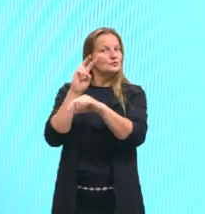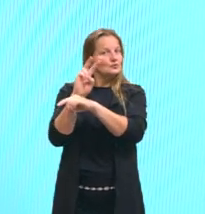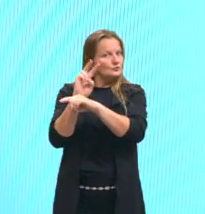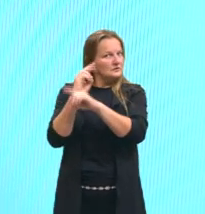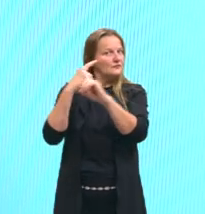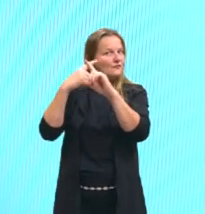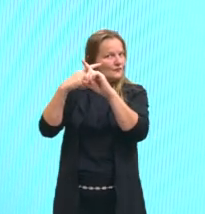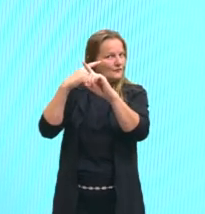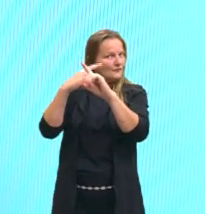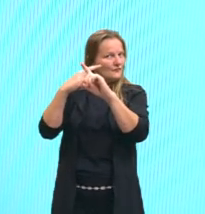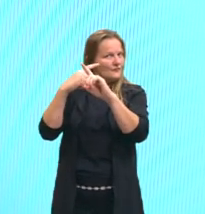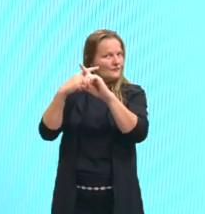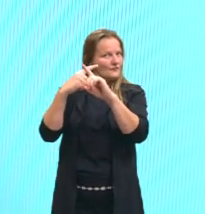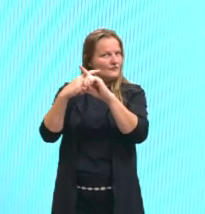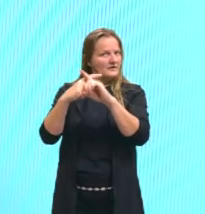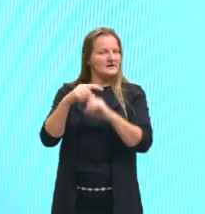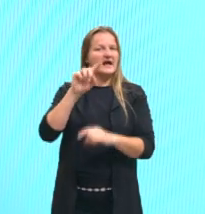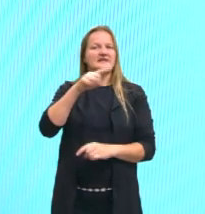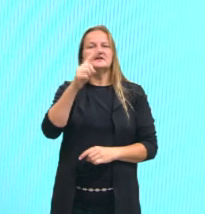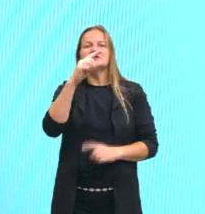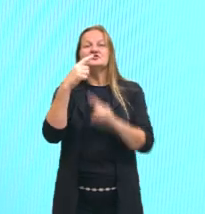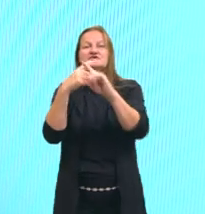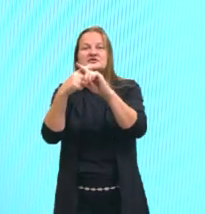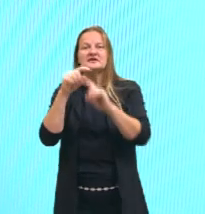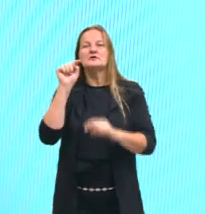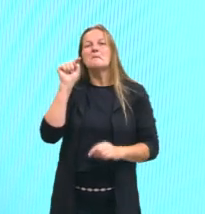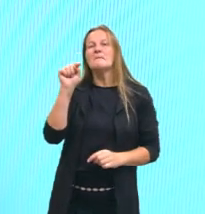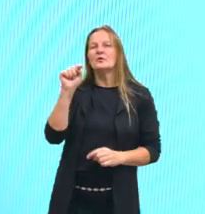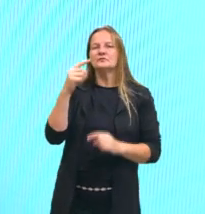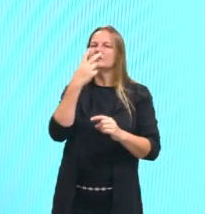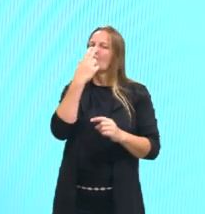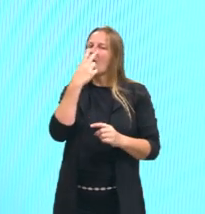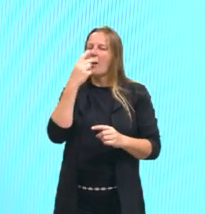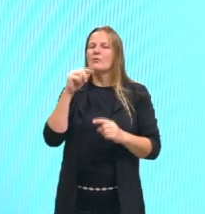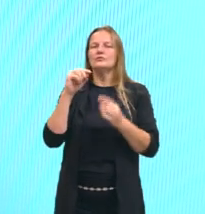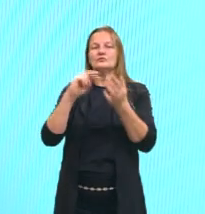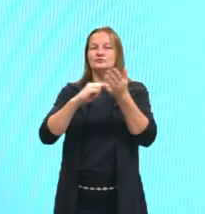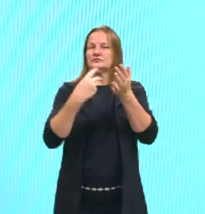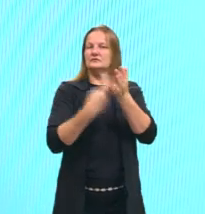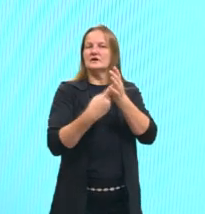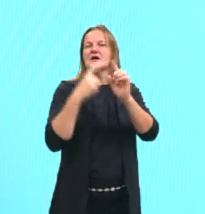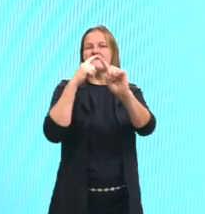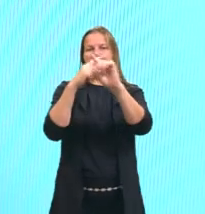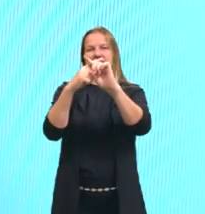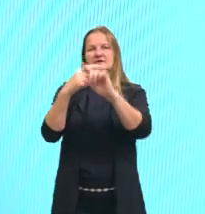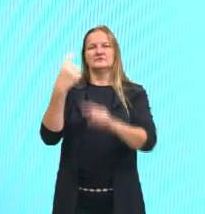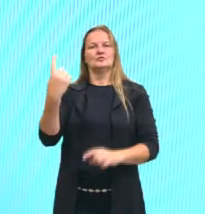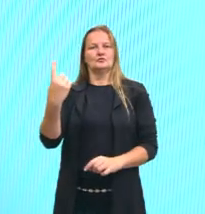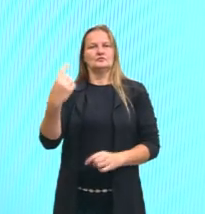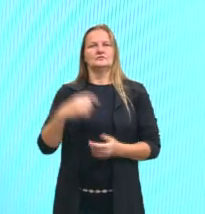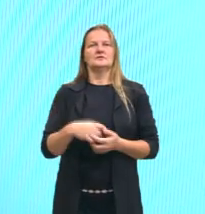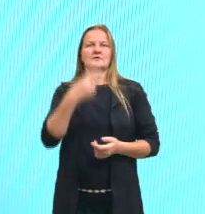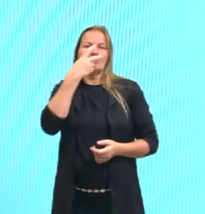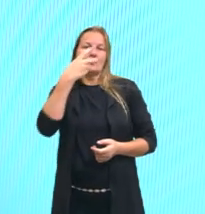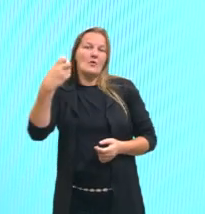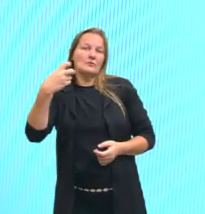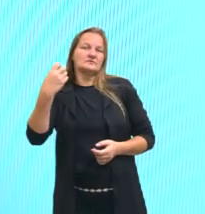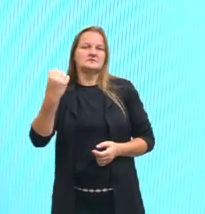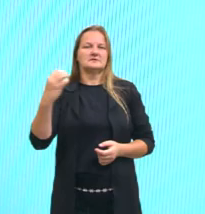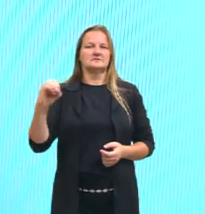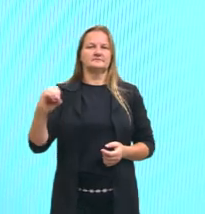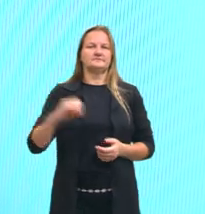vai aparecer um x, às vezes vai aparecer só um ponto, tá? Então, 60 multiplicado por 1, vai ser o próprio 60.